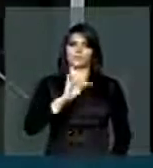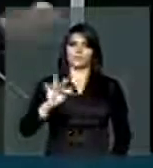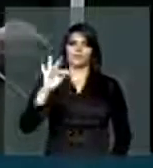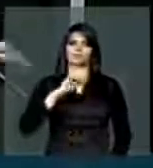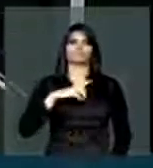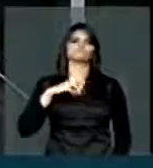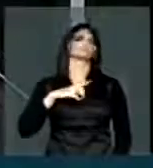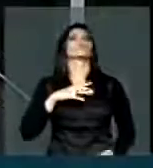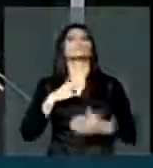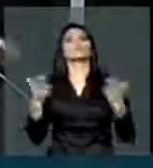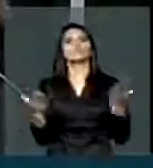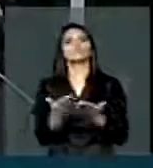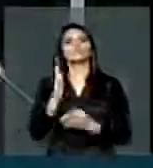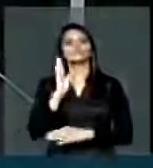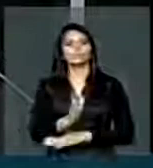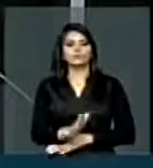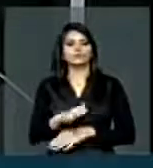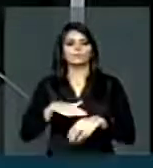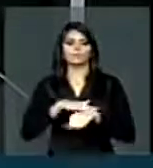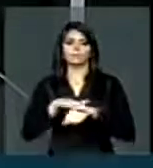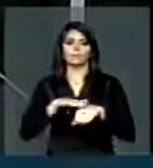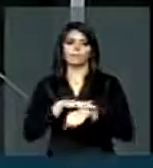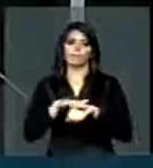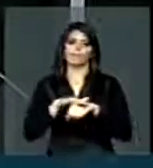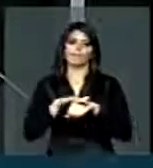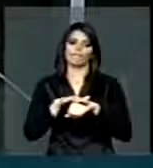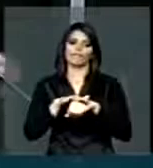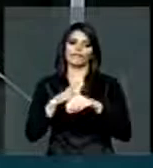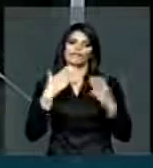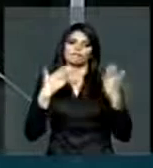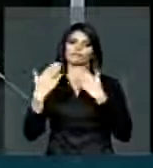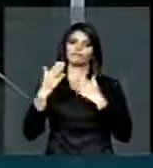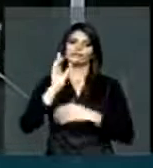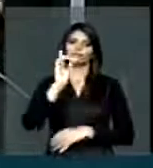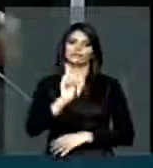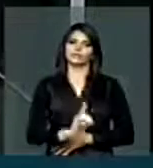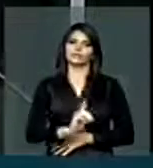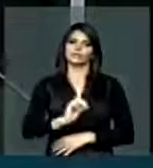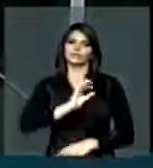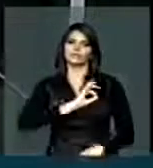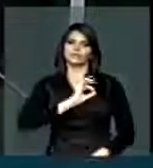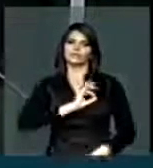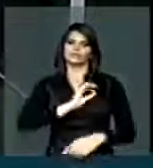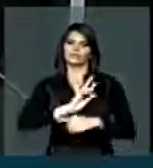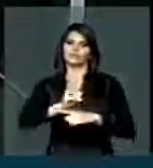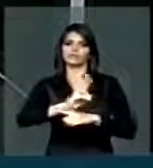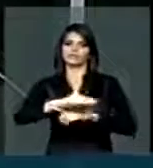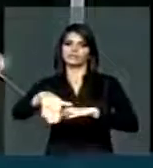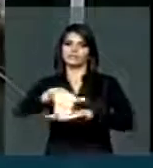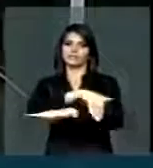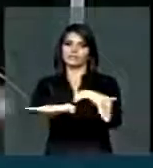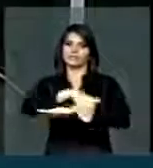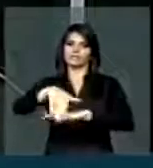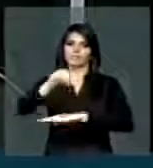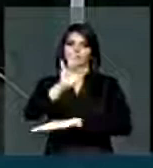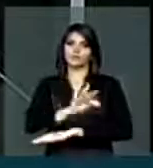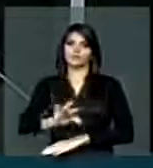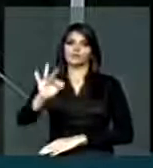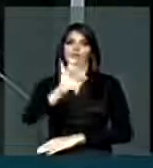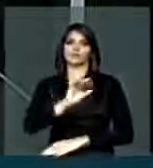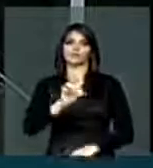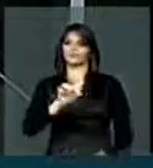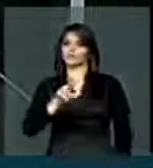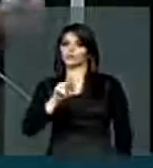tive hoje já falando com a nossa diretora da Polícia Rodoviária Federal, com o DENIT,